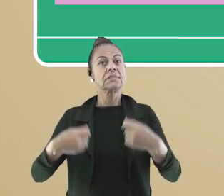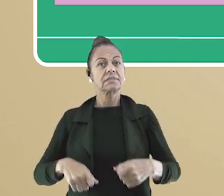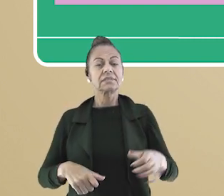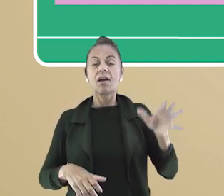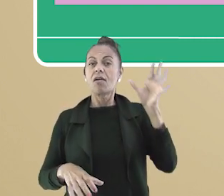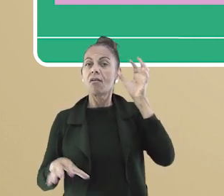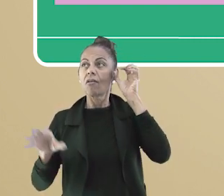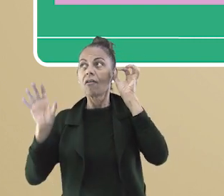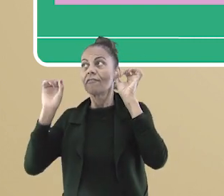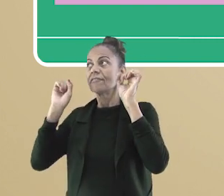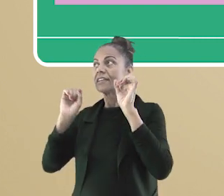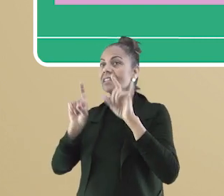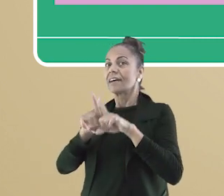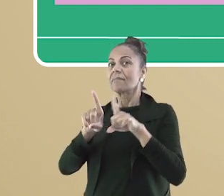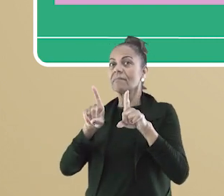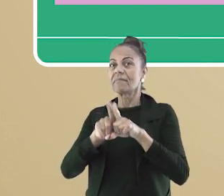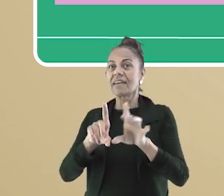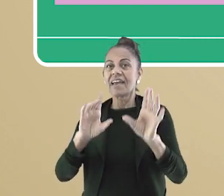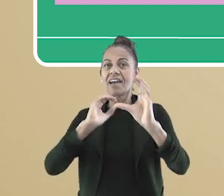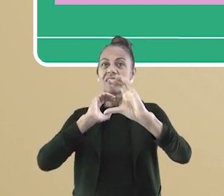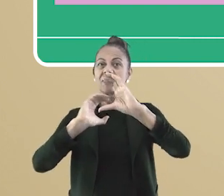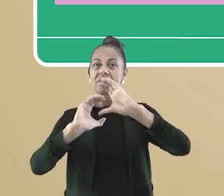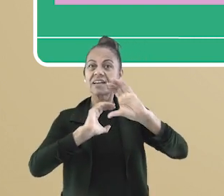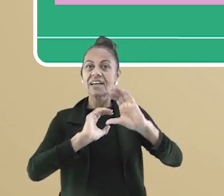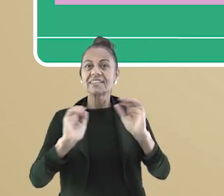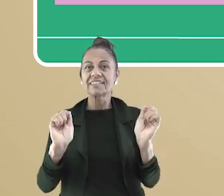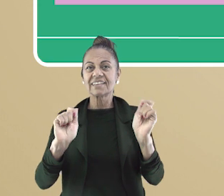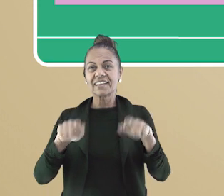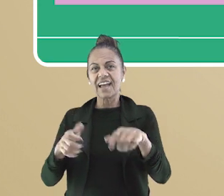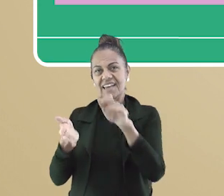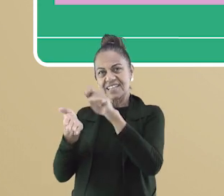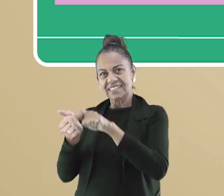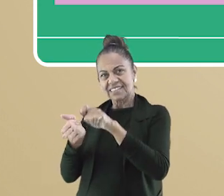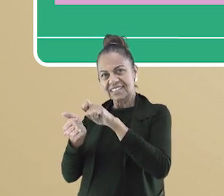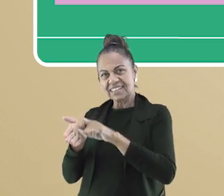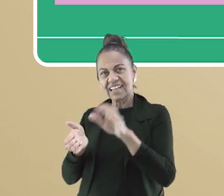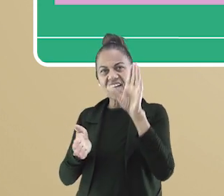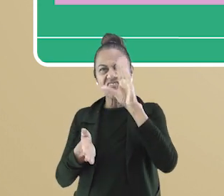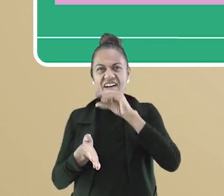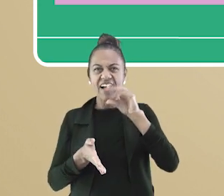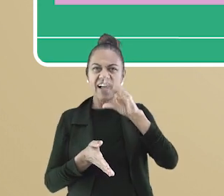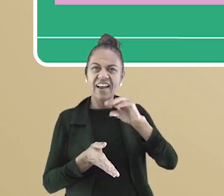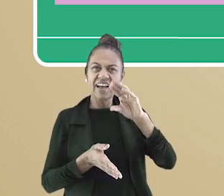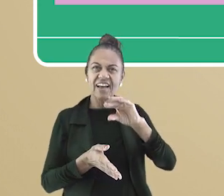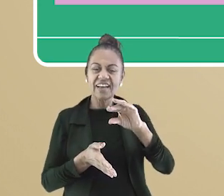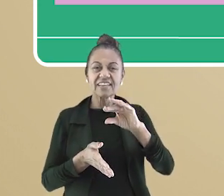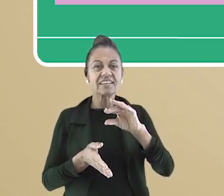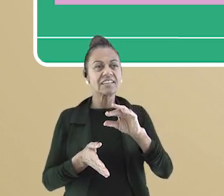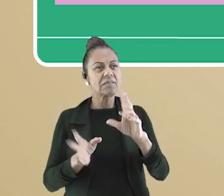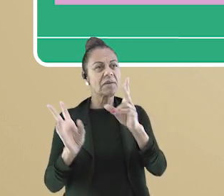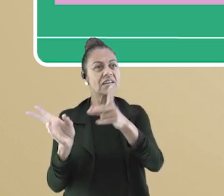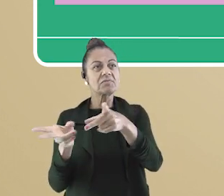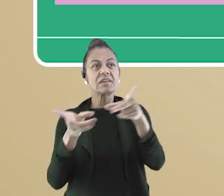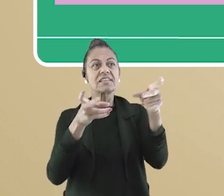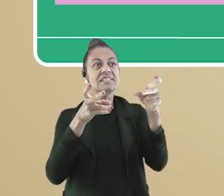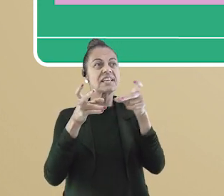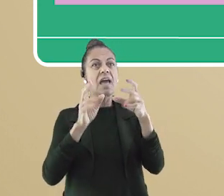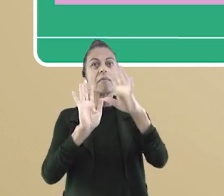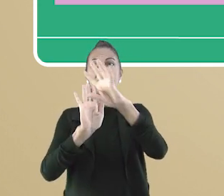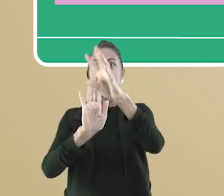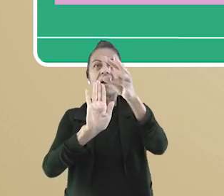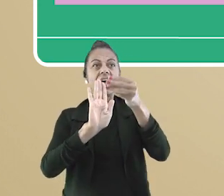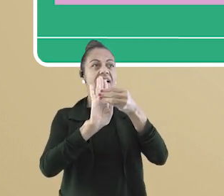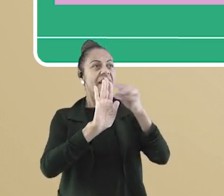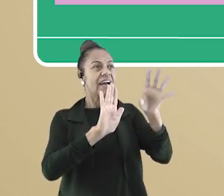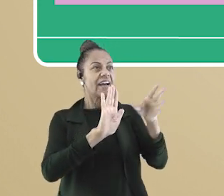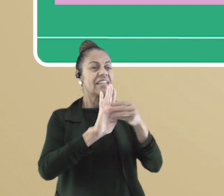necessidade de saber ouvir. O fato de que a comunicação pode ser escrita e falada. Como também consideramos